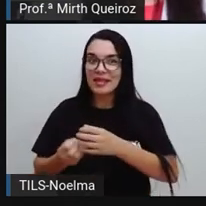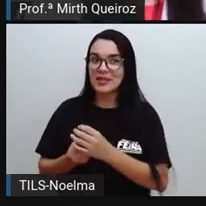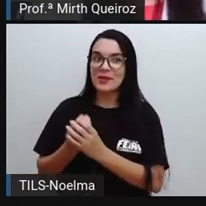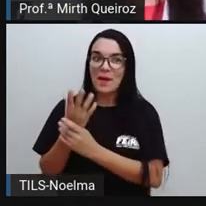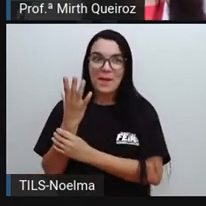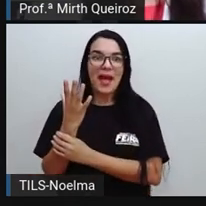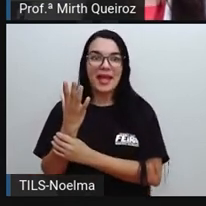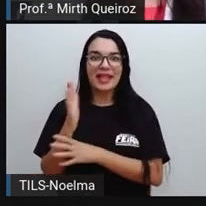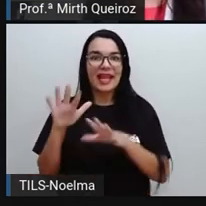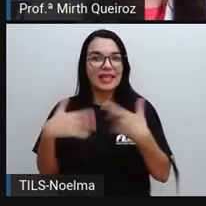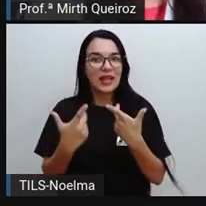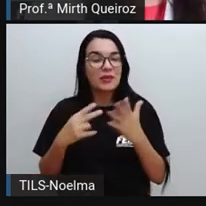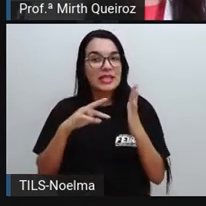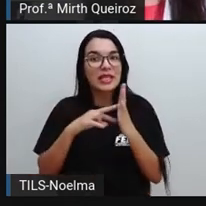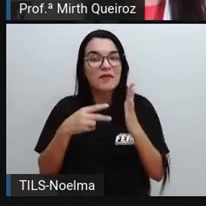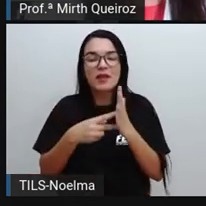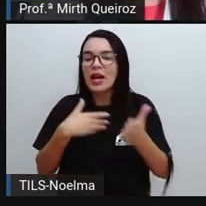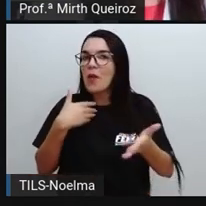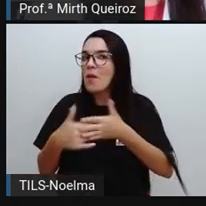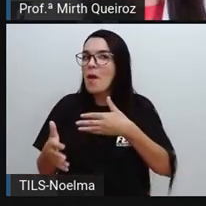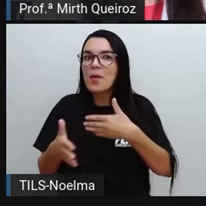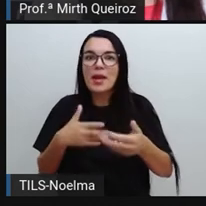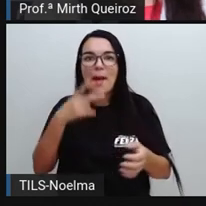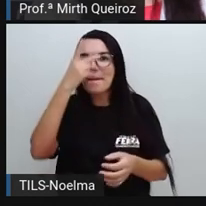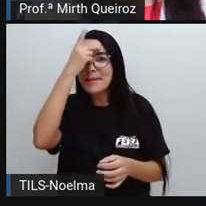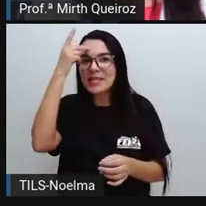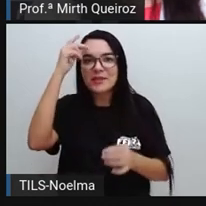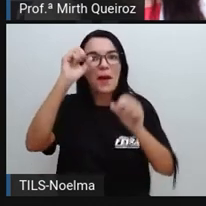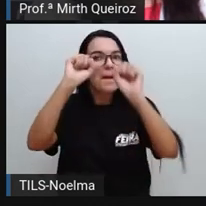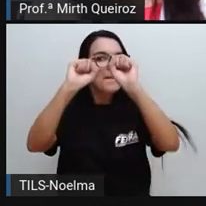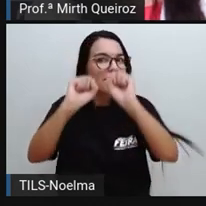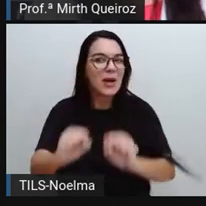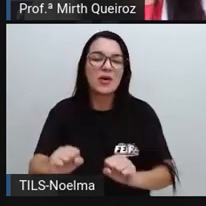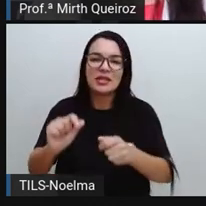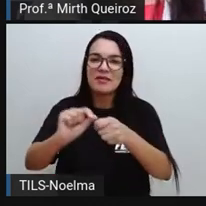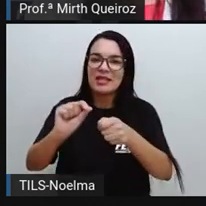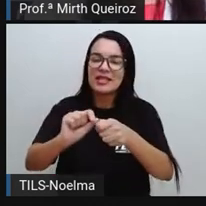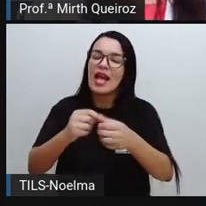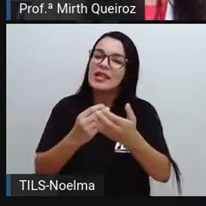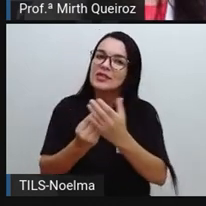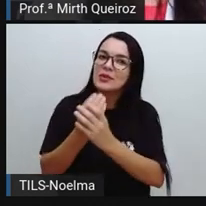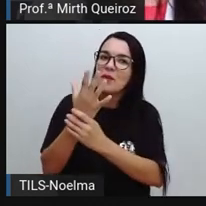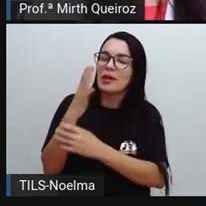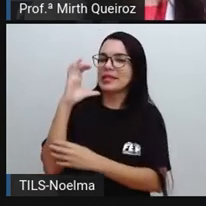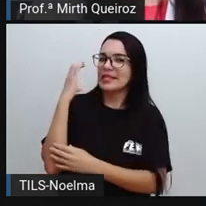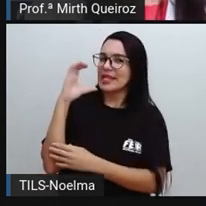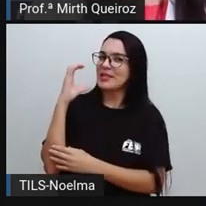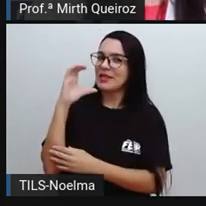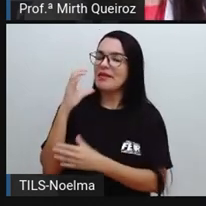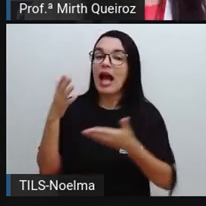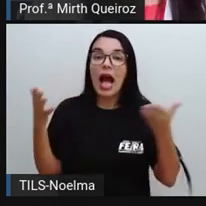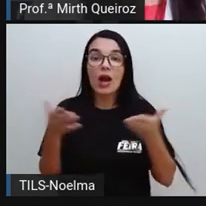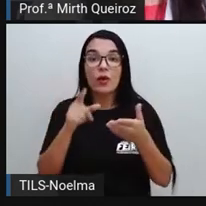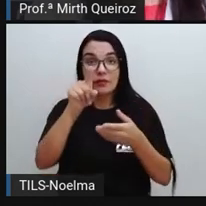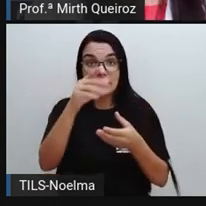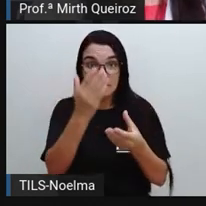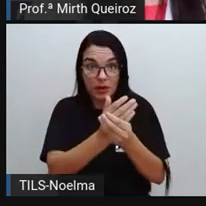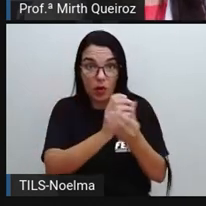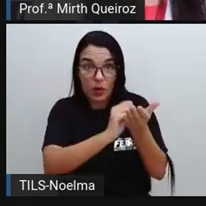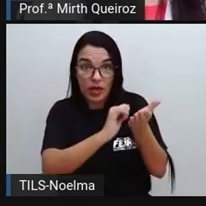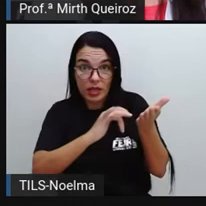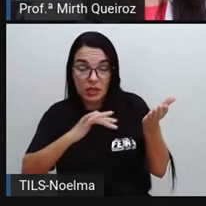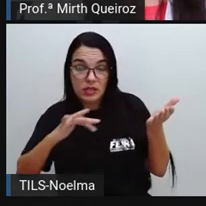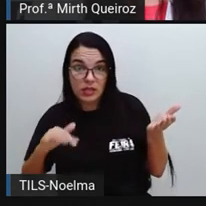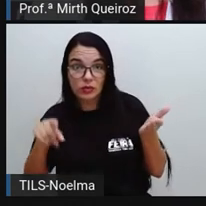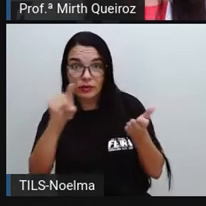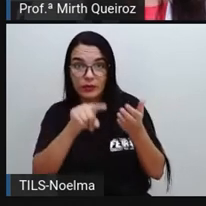significa que qualquer pessoa pode fazer aí uma descoberta científica. E agora vocês vão pegar o percurso pedagógico de